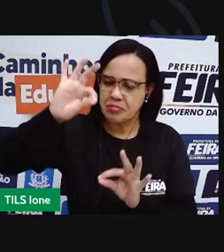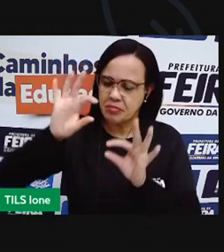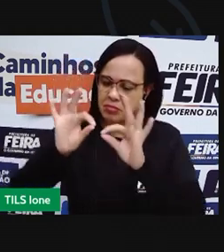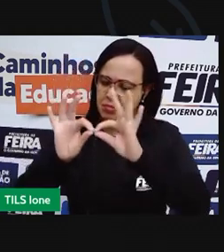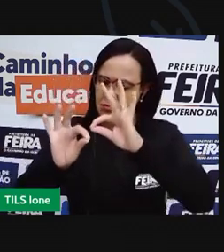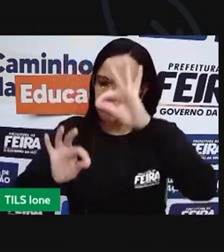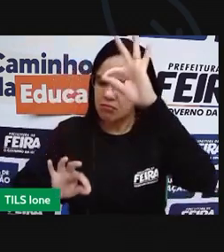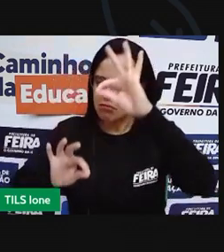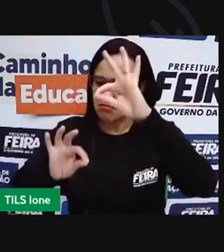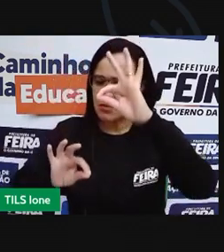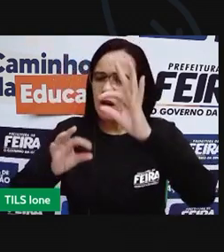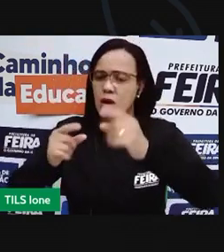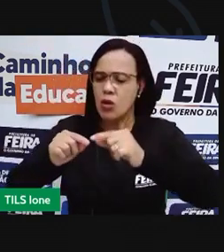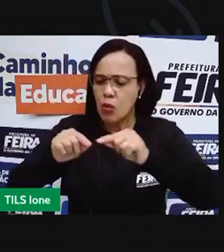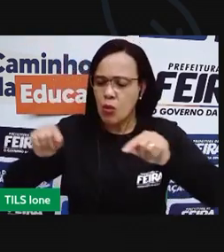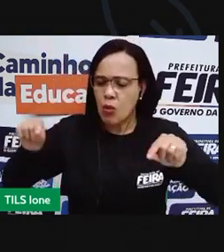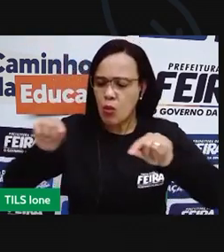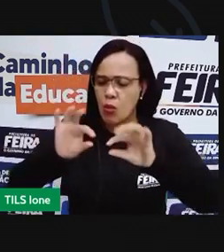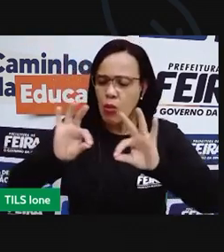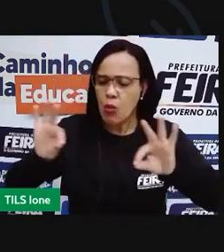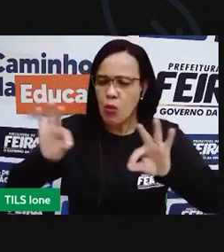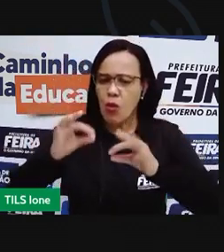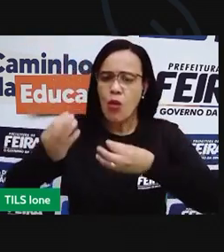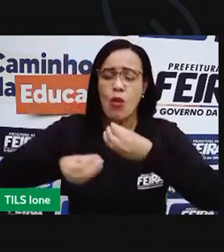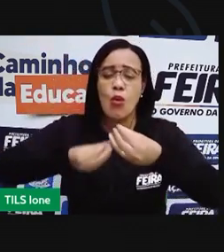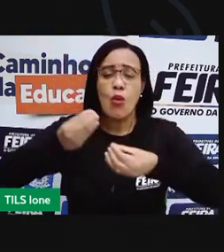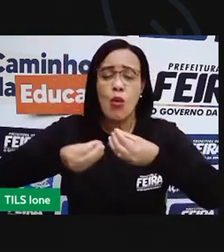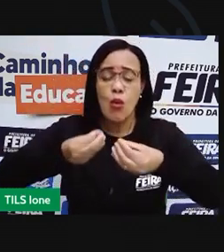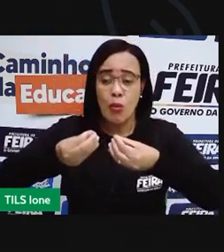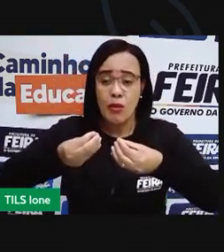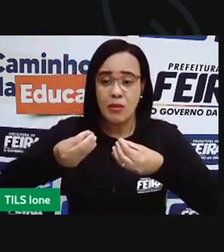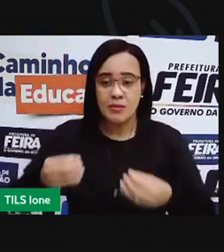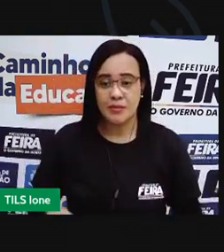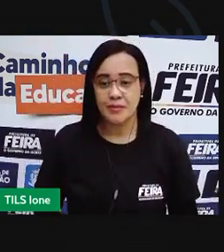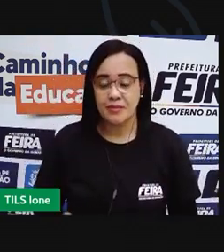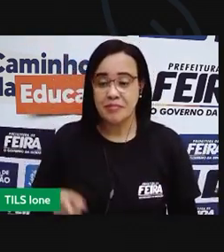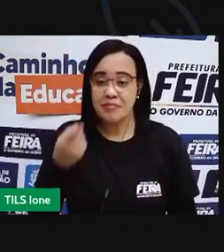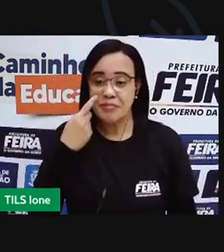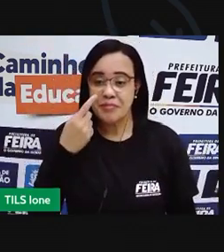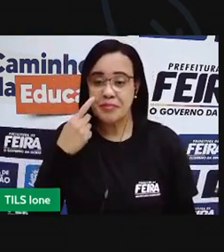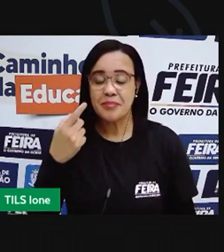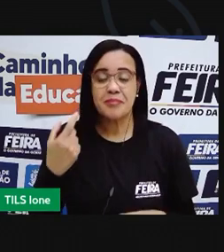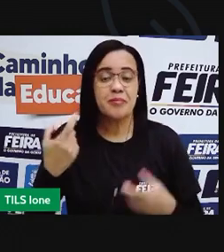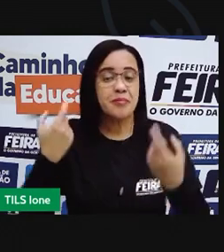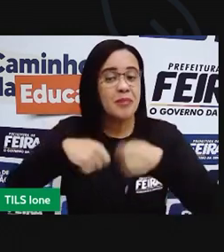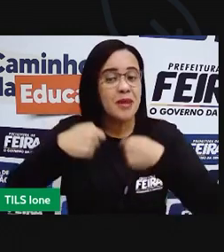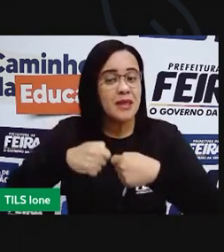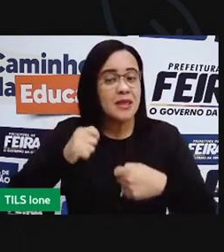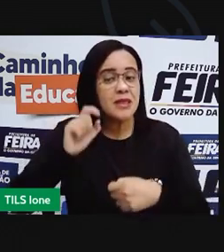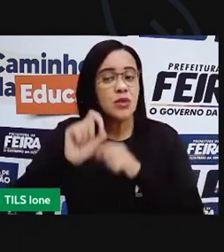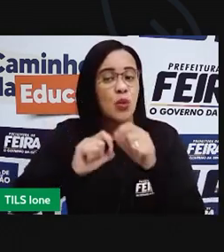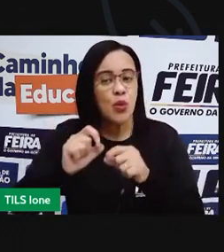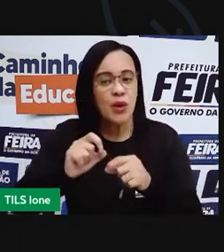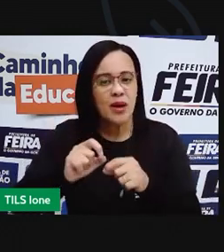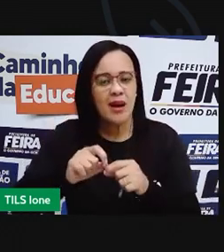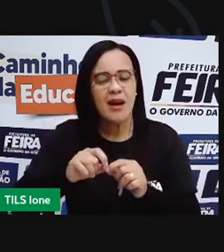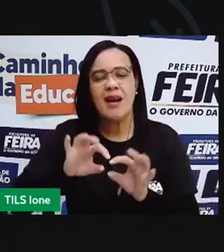Tem ali uma estimativa do tamanho. E pra isso, eu vou usar barbante.